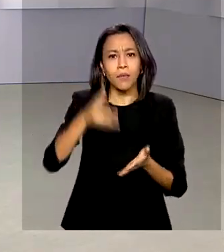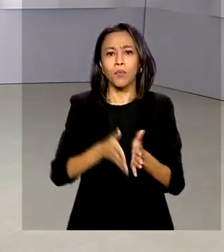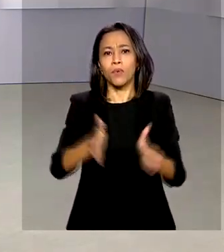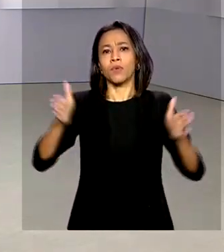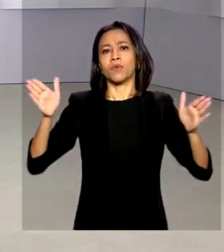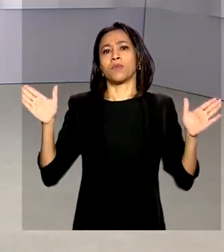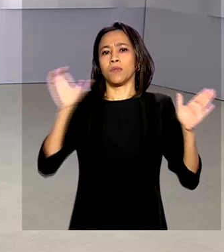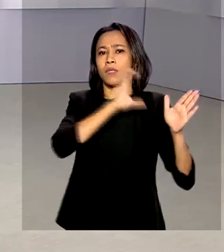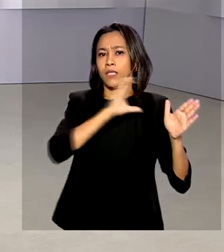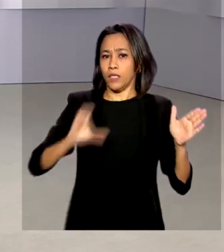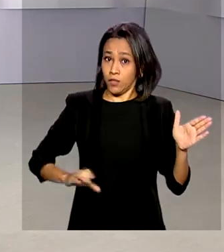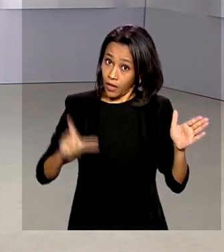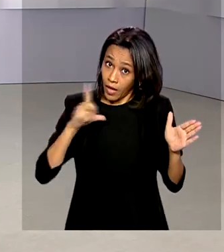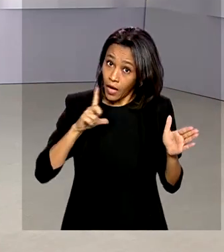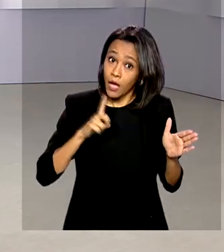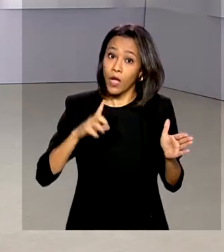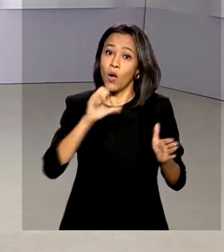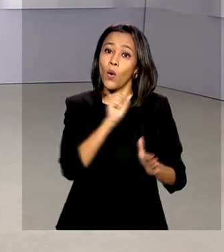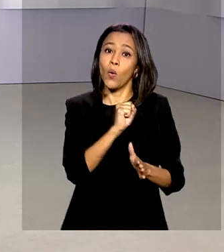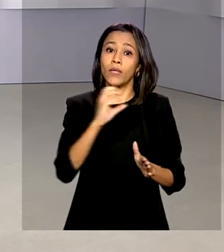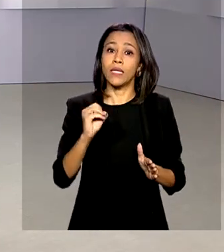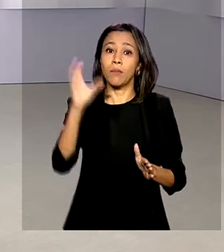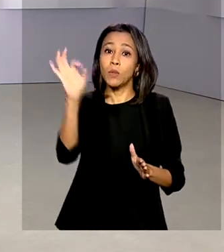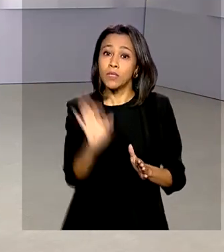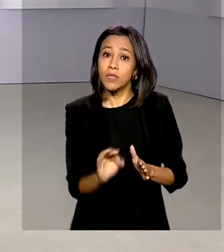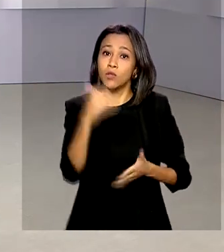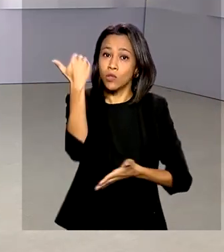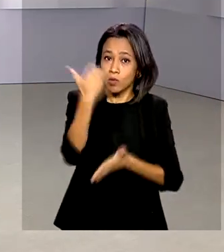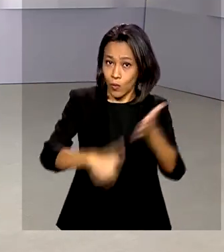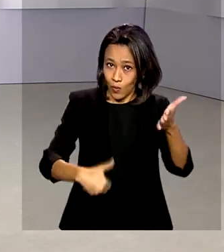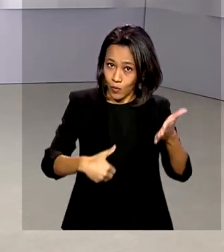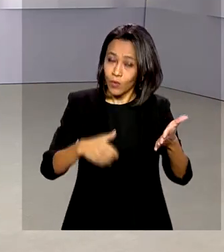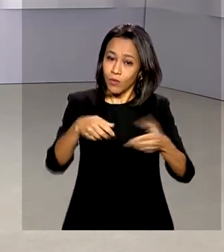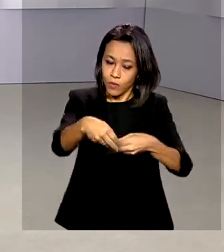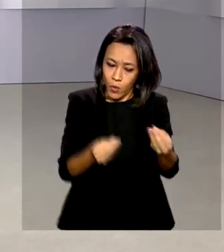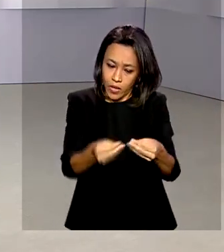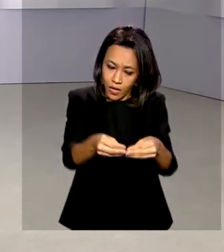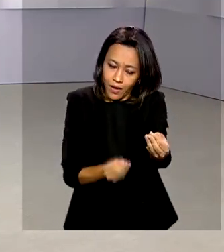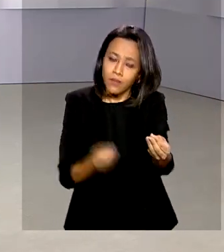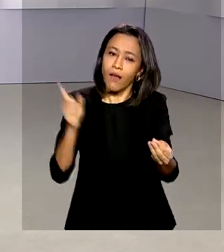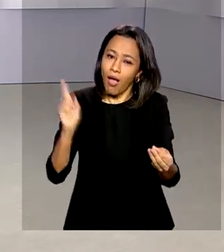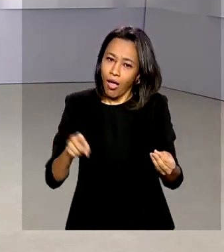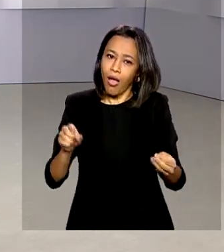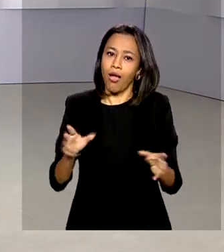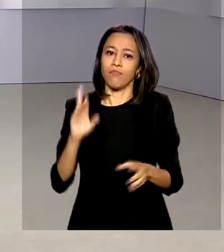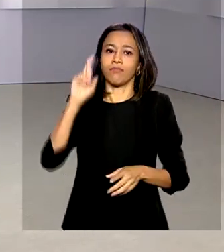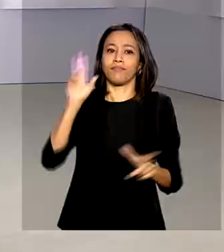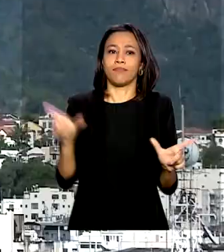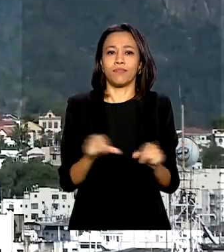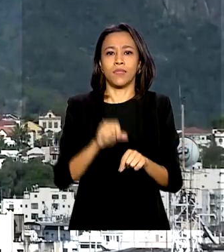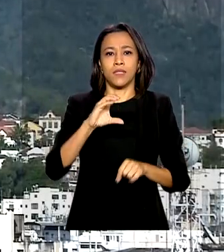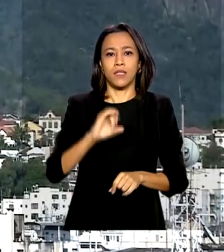ter 80% de desconto no valor do ingresso. A medida foi autorizada pelo ICMBio.